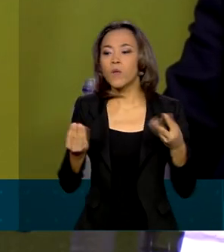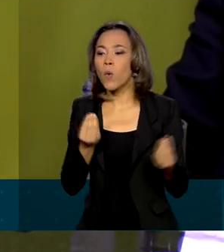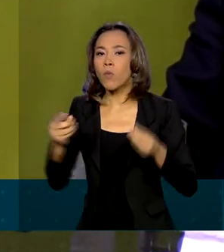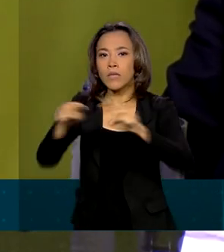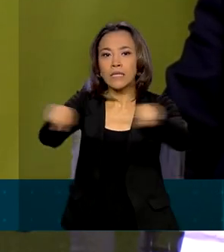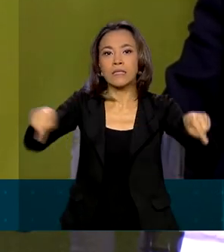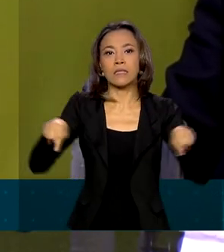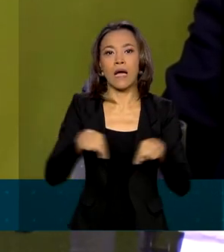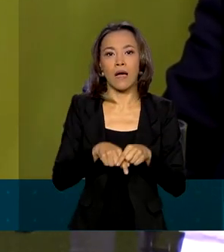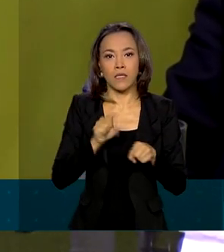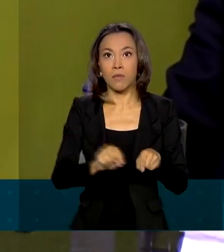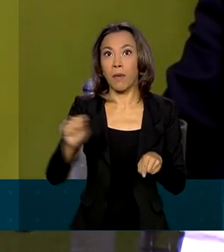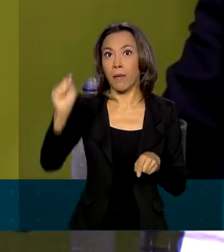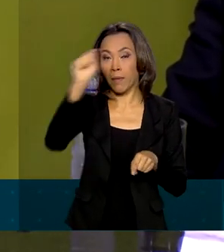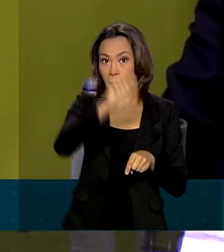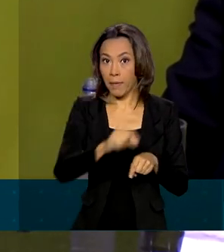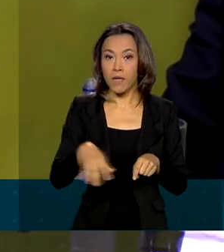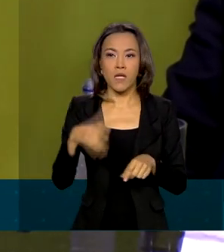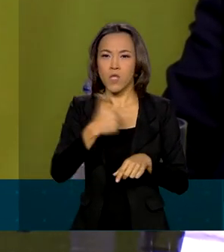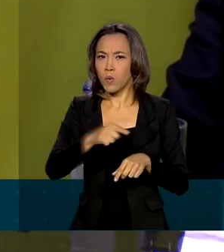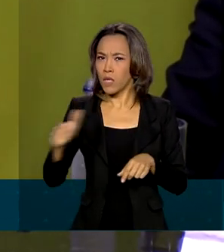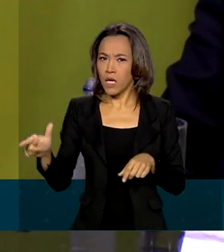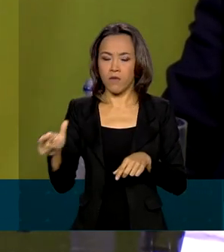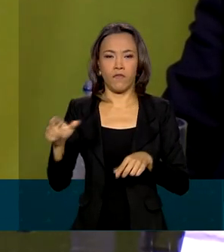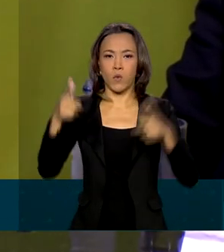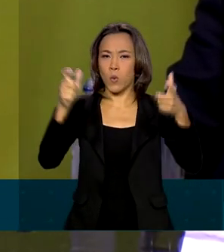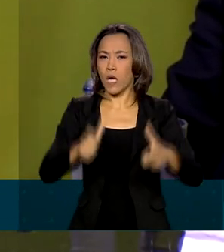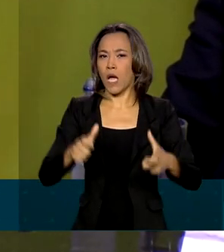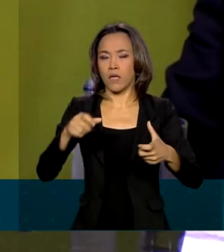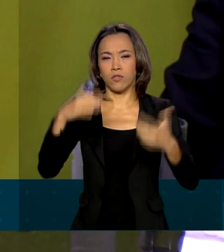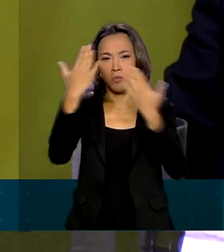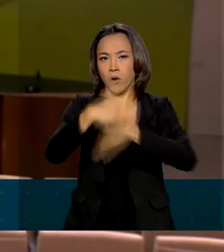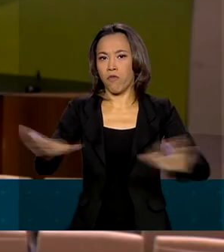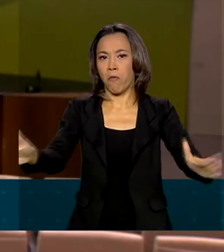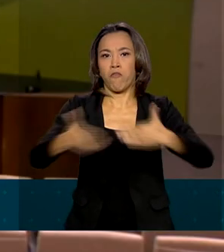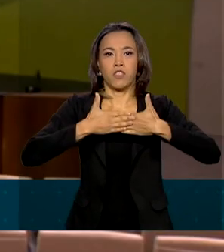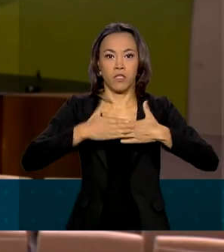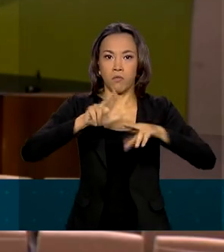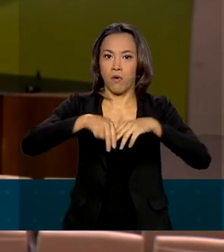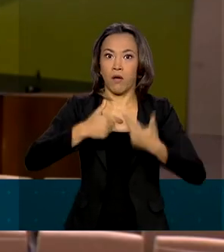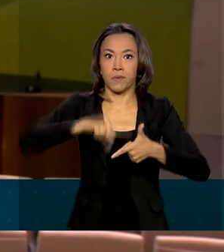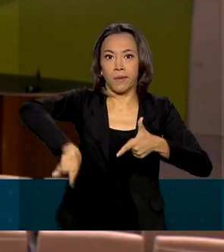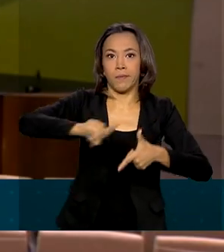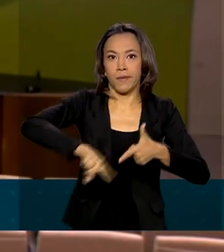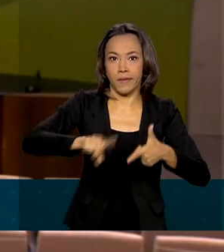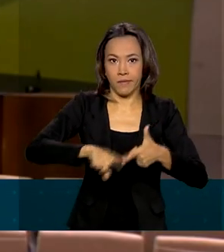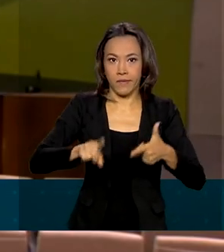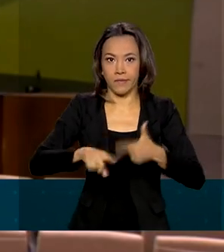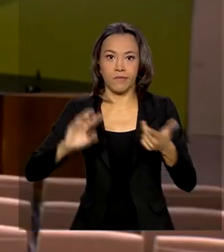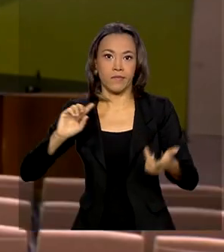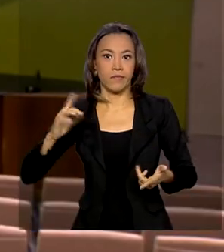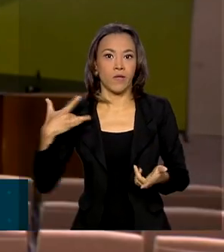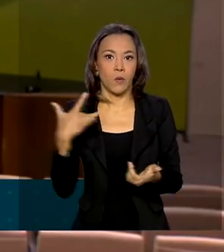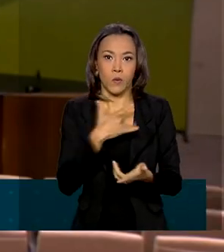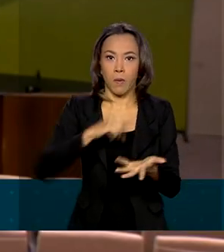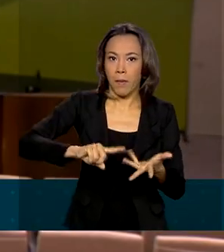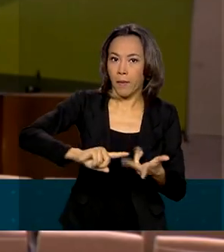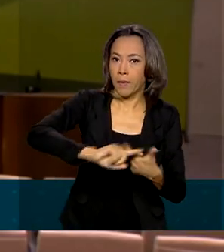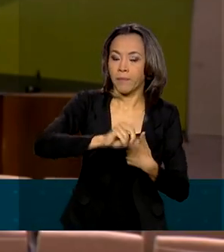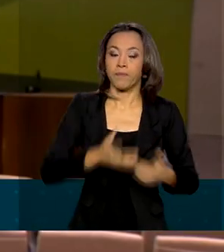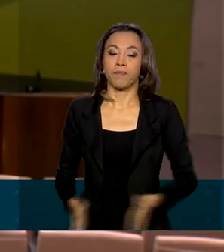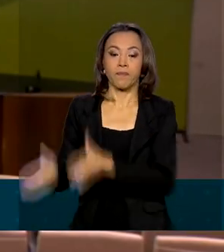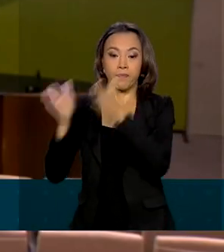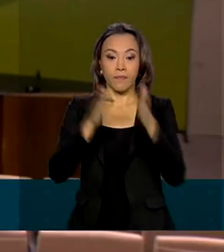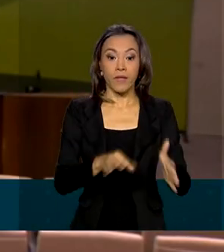tivemos nenhum local de prova interditado por questões de saúde. Em todo o país, mais de 20 ações judiciais